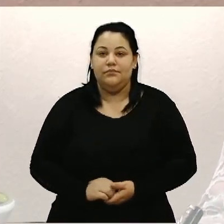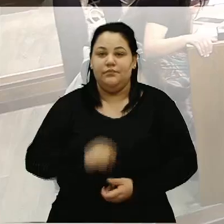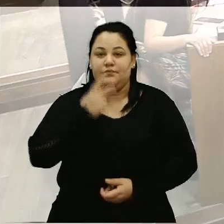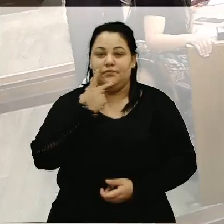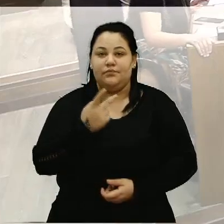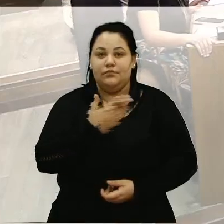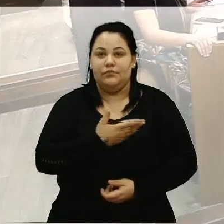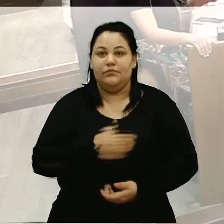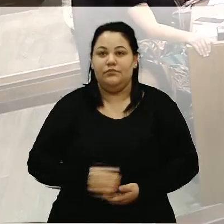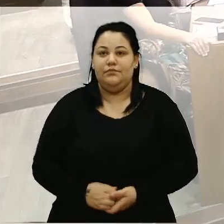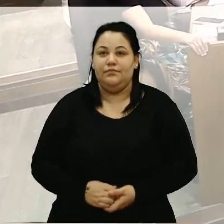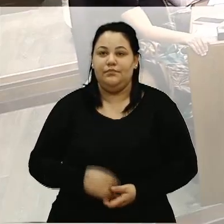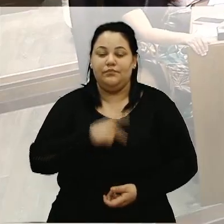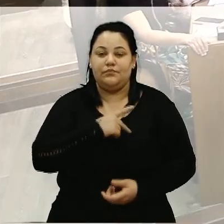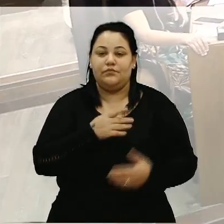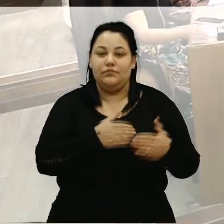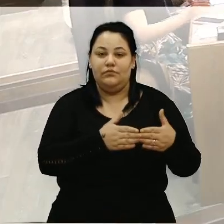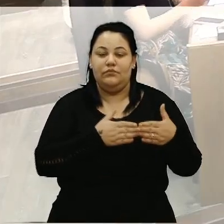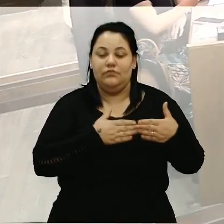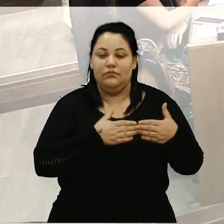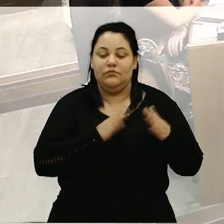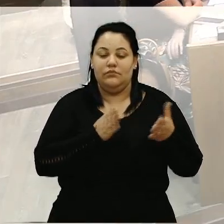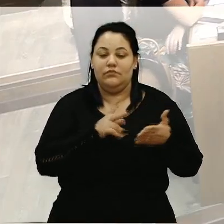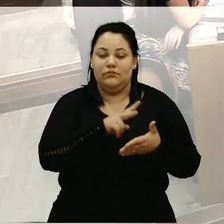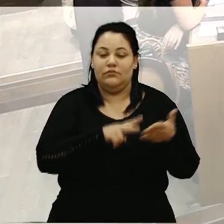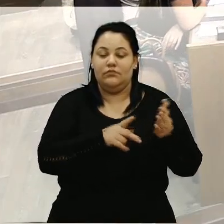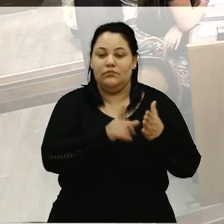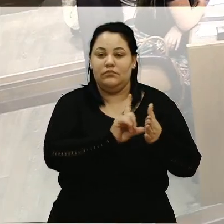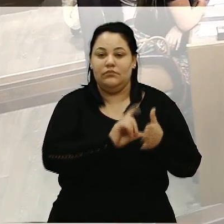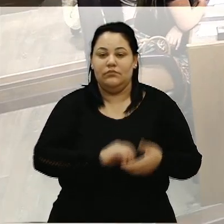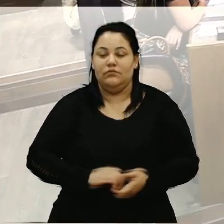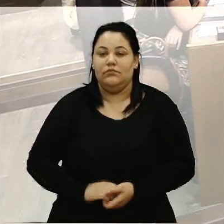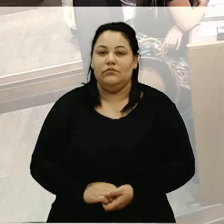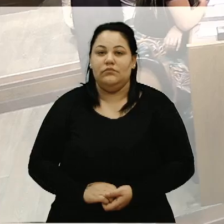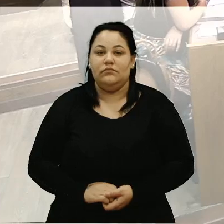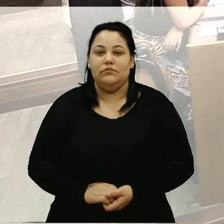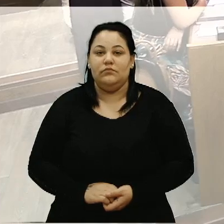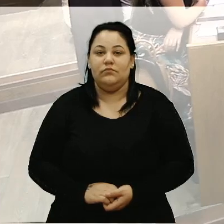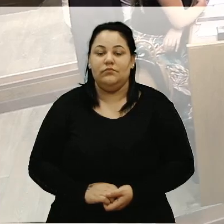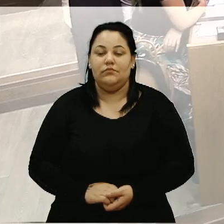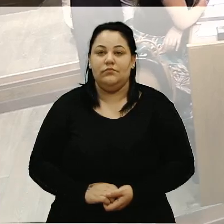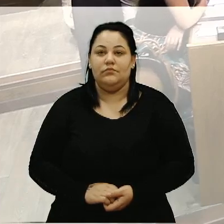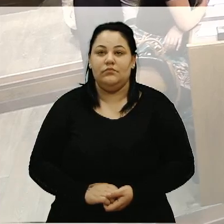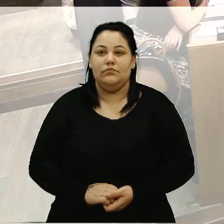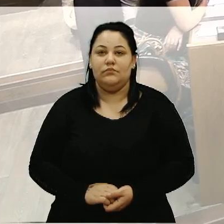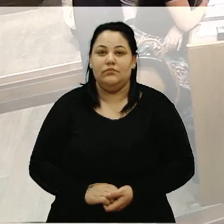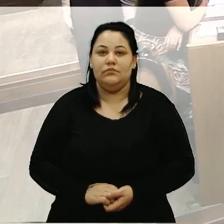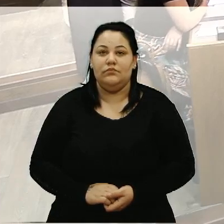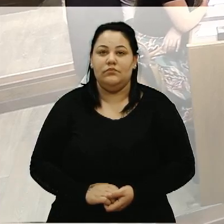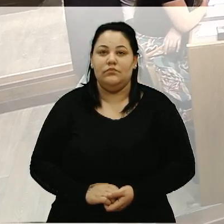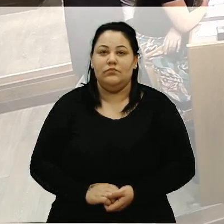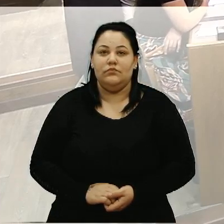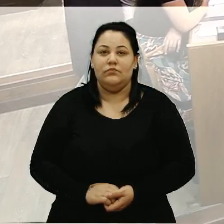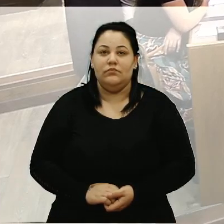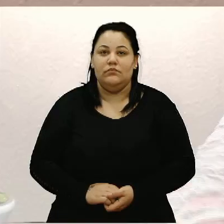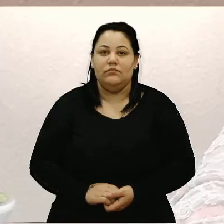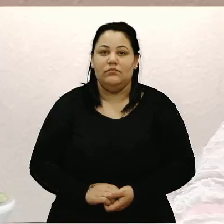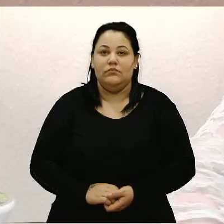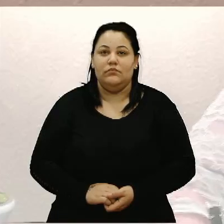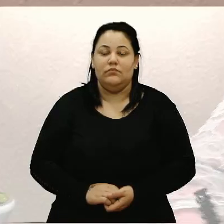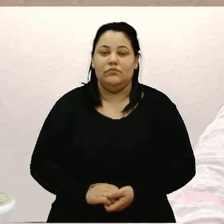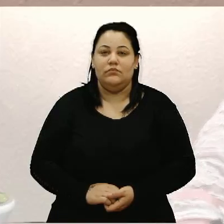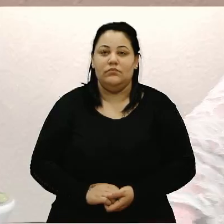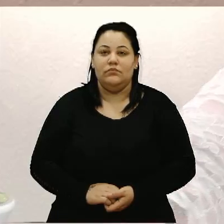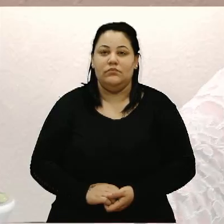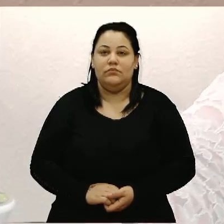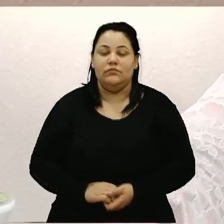Senhora Presidente, peço a dispensa da leitura por já tê-la feita em primeira discussão. Vereador Velocino Es, dispensa